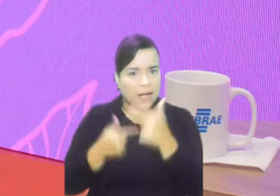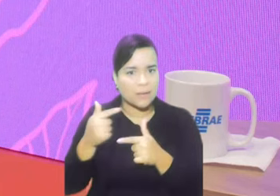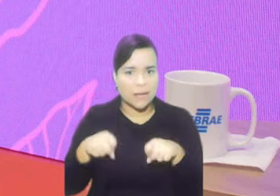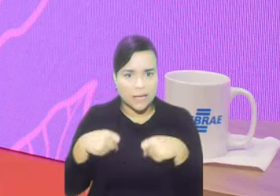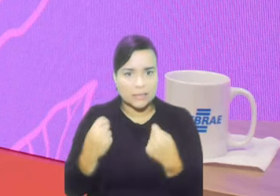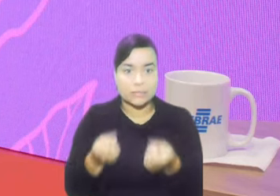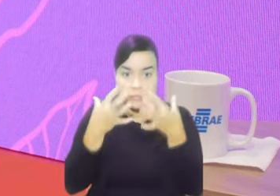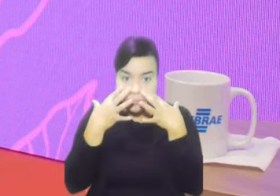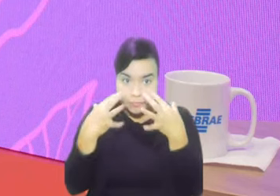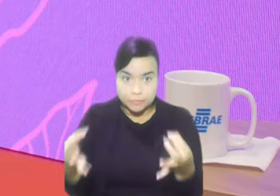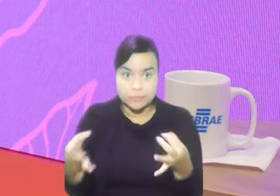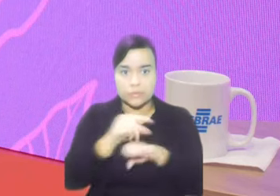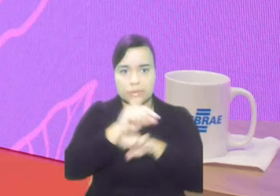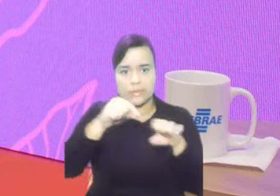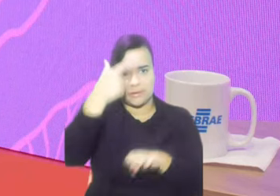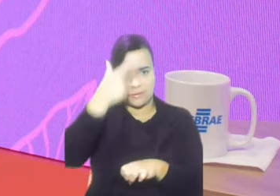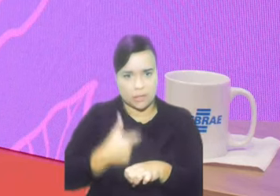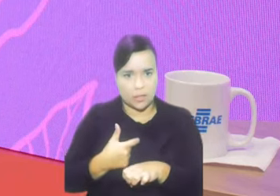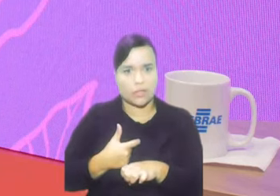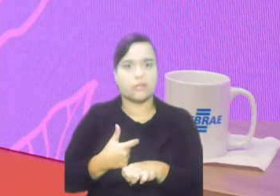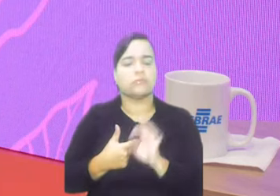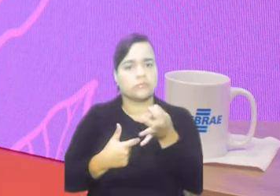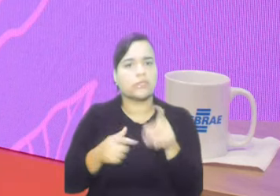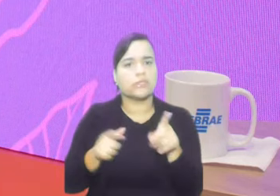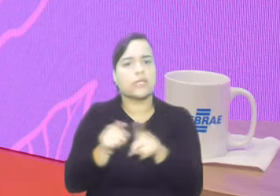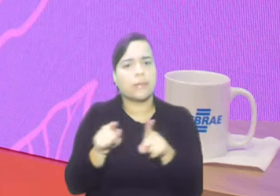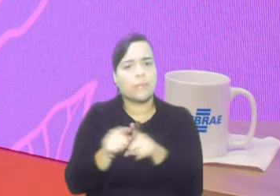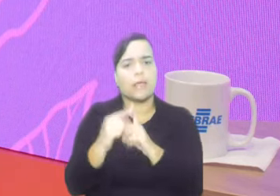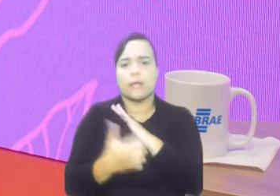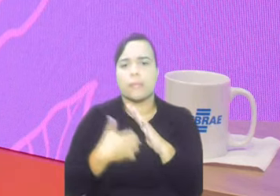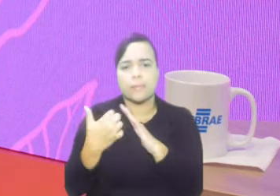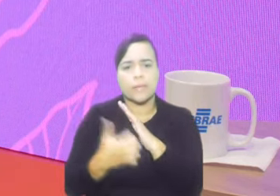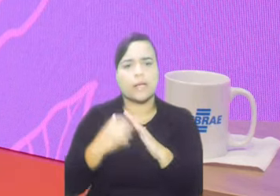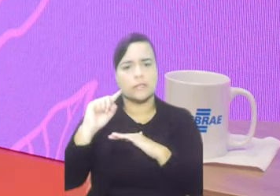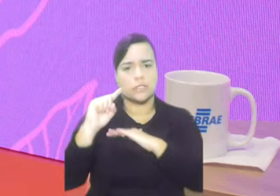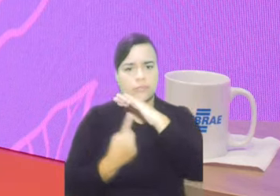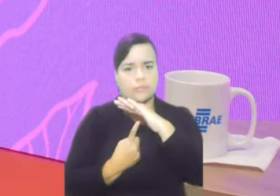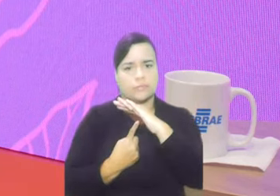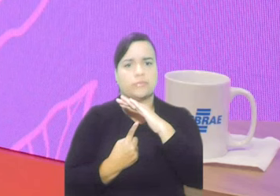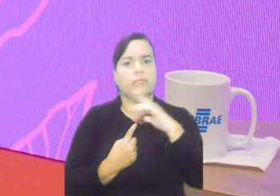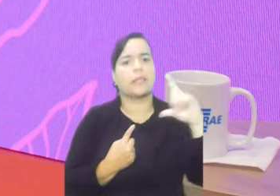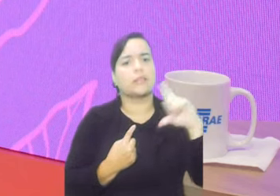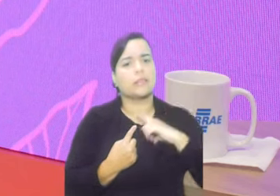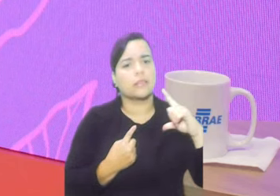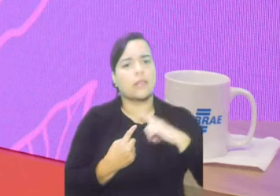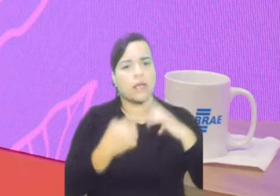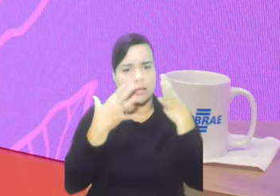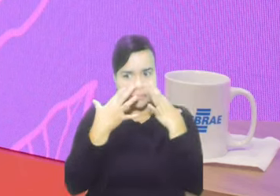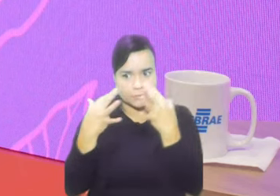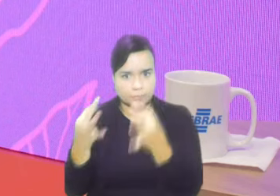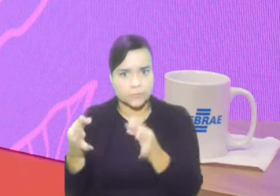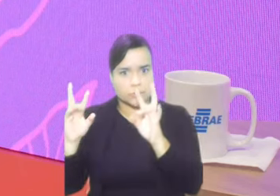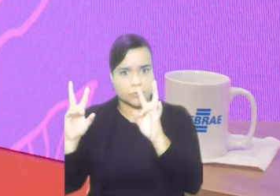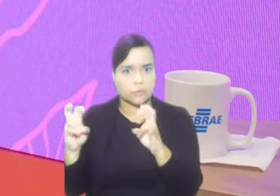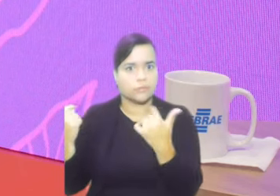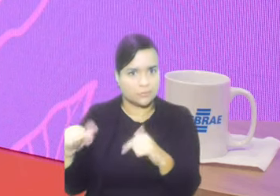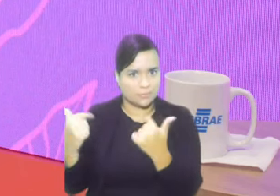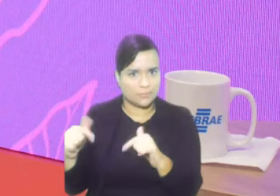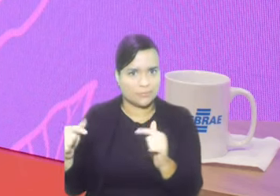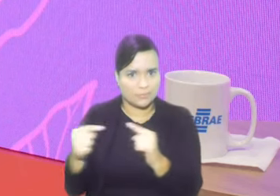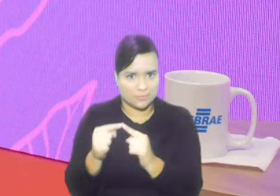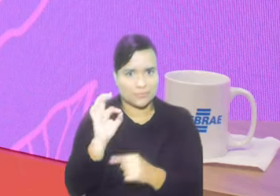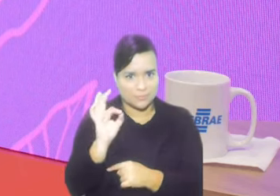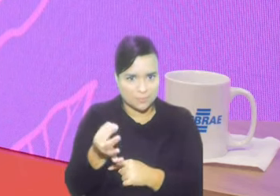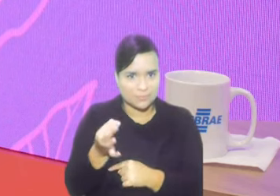empresas com refugiados que já têm um olhar sobre empregabilidade. Conta um pouquinho, né, como